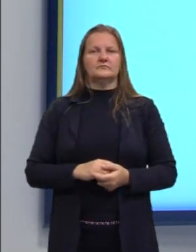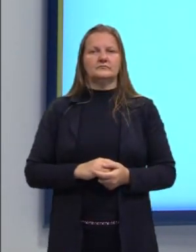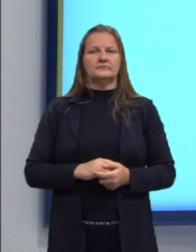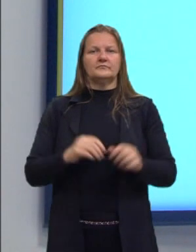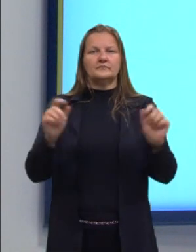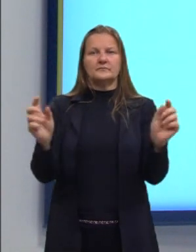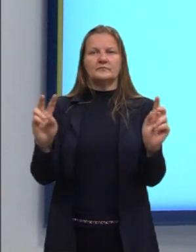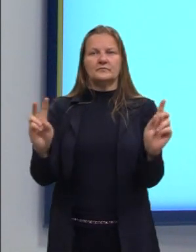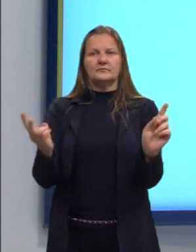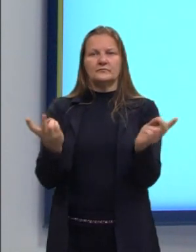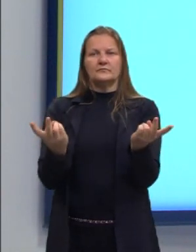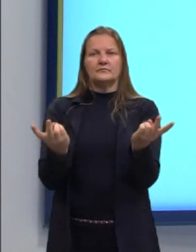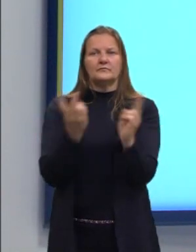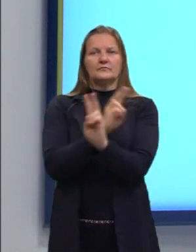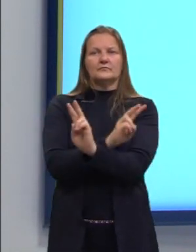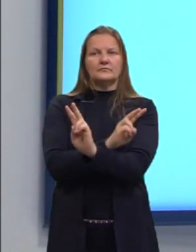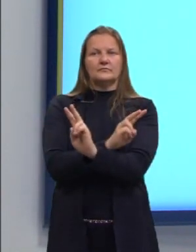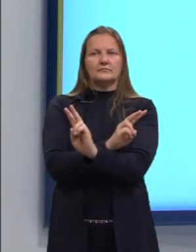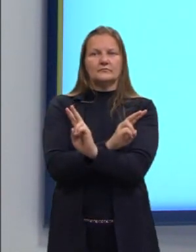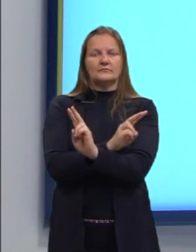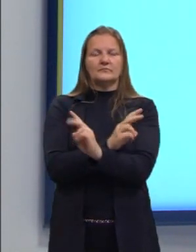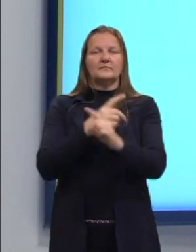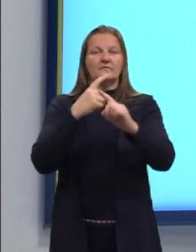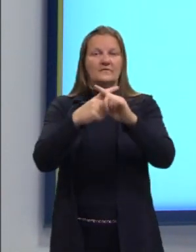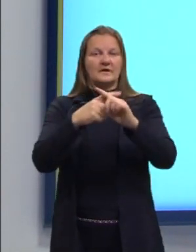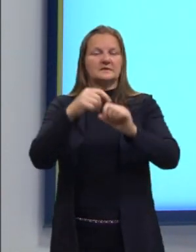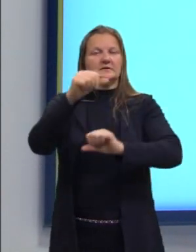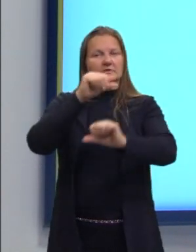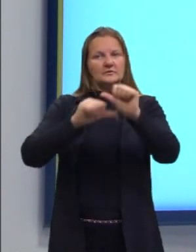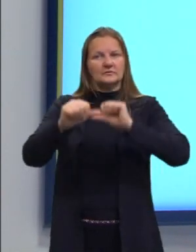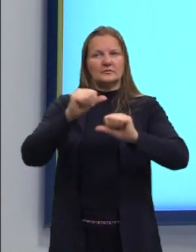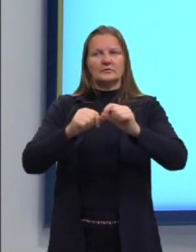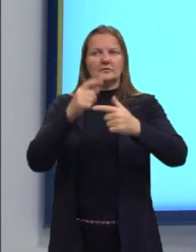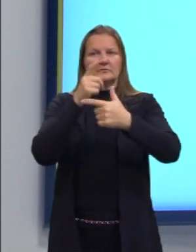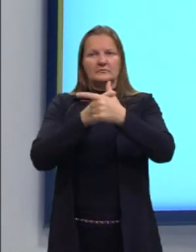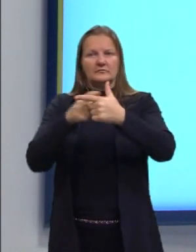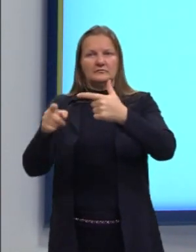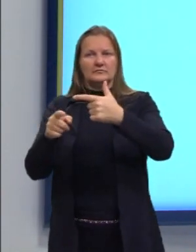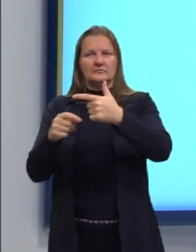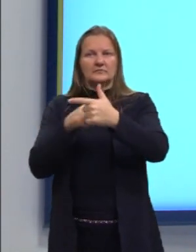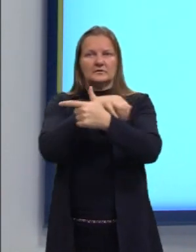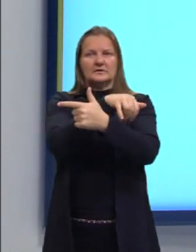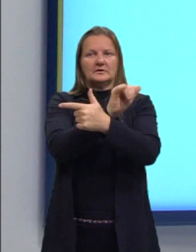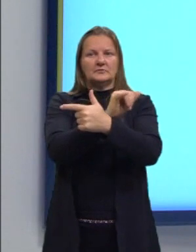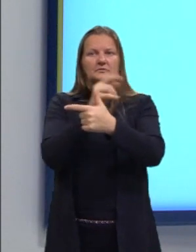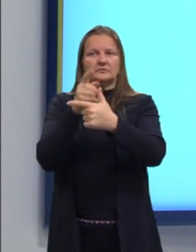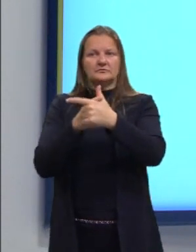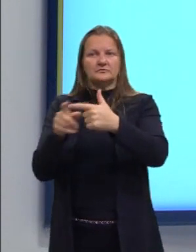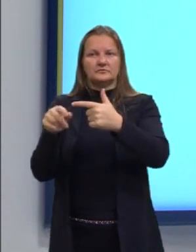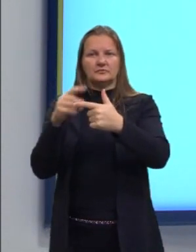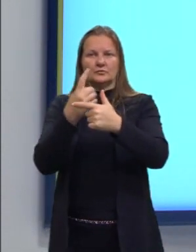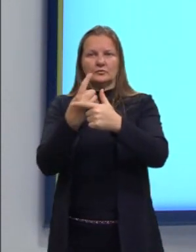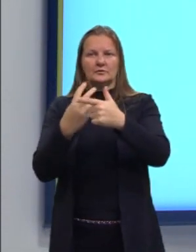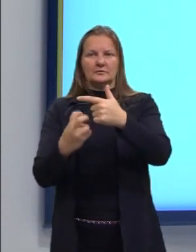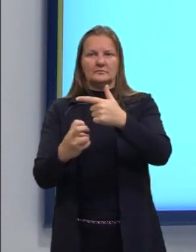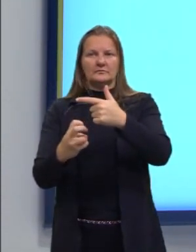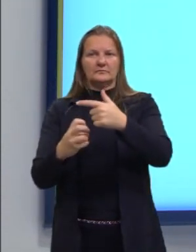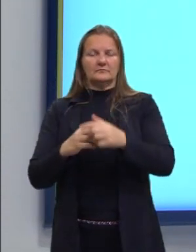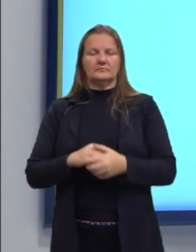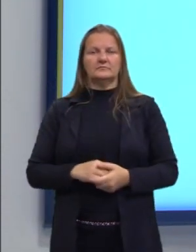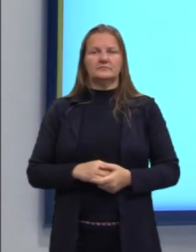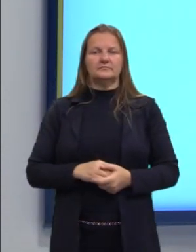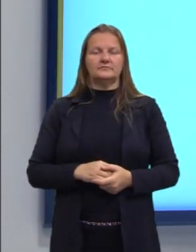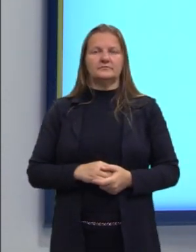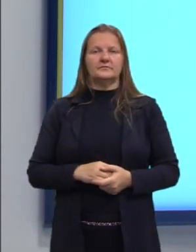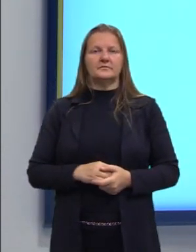inversa, que é divisão. Então, nós teríamos Y dividido por 1 quinto. E aqui, nós temos